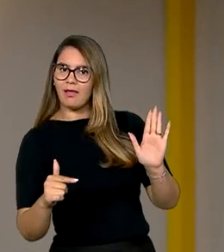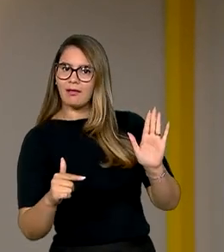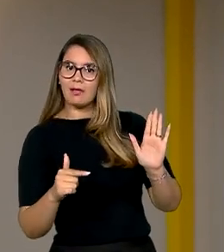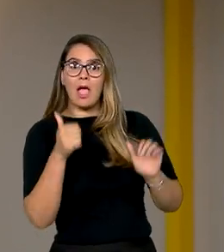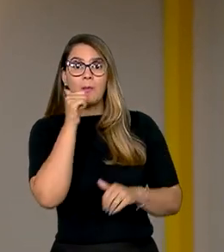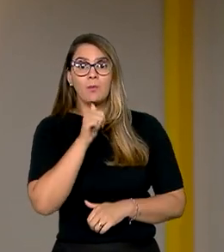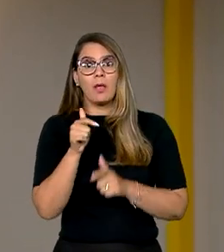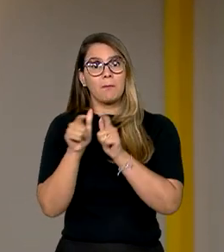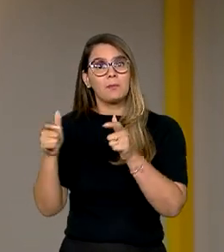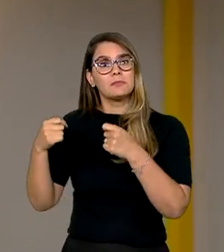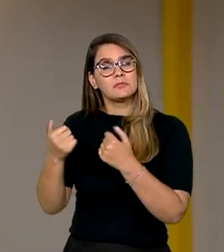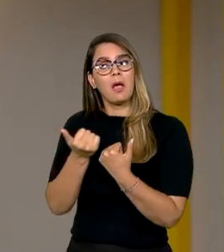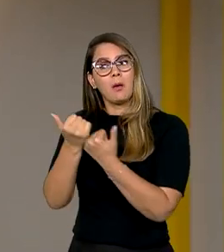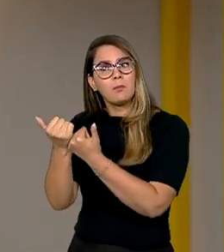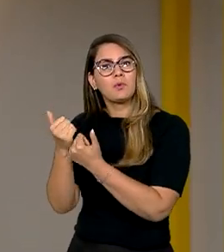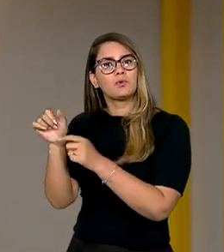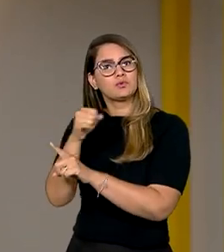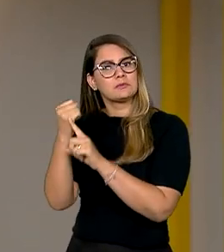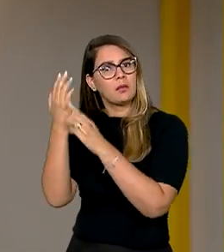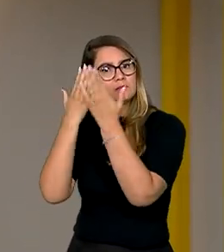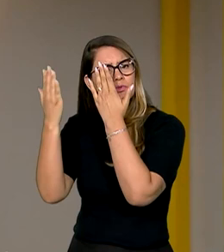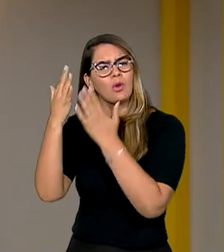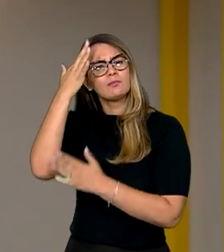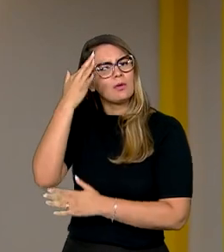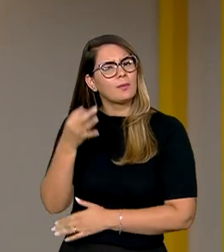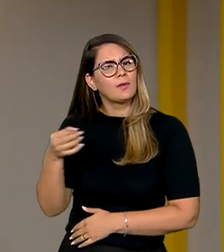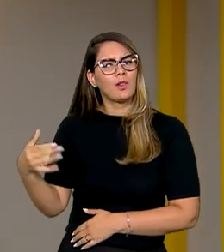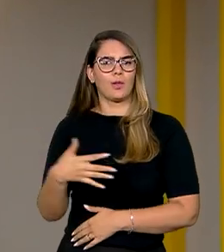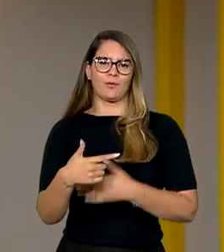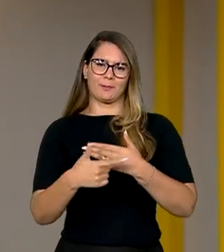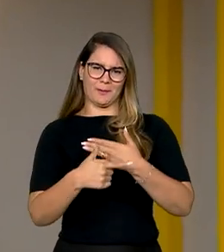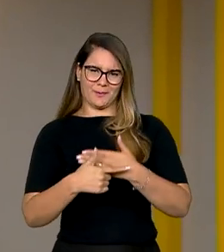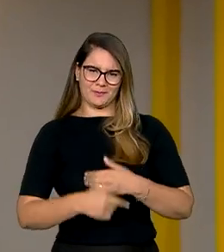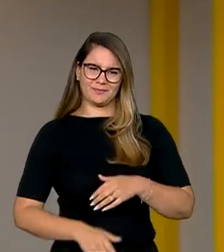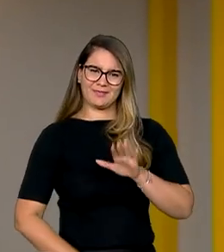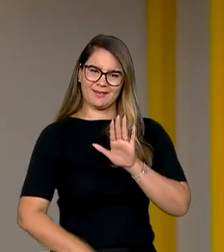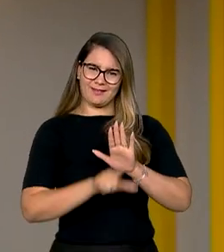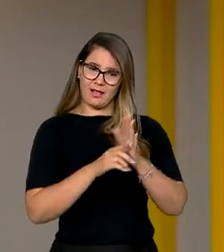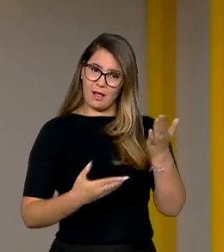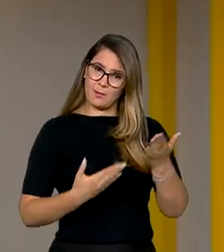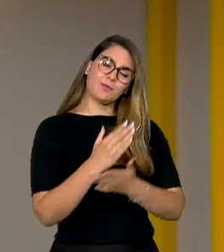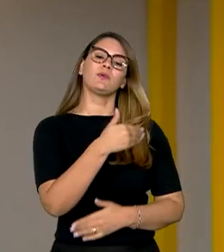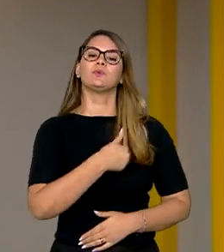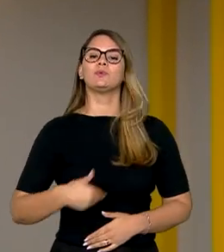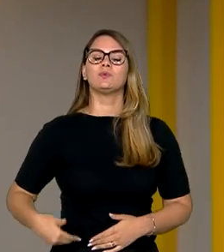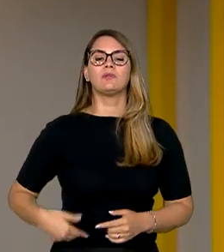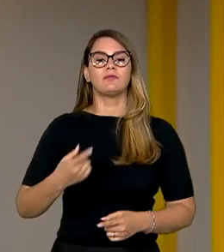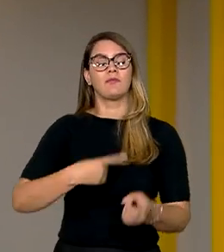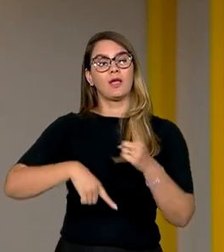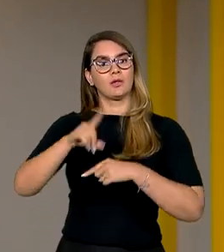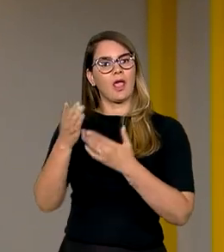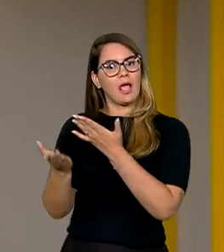psicológico e psicossocial para compreenderem o novo papel. Uma lei sancionada pelo governo vai tornar